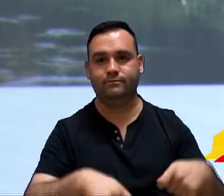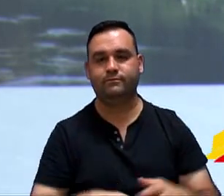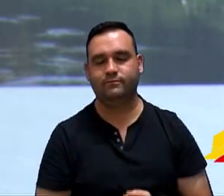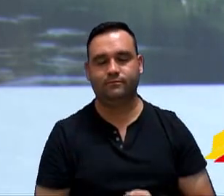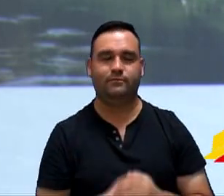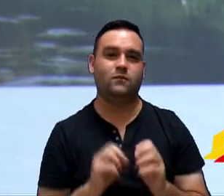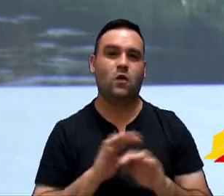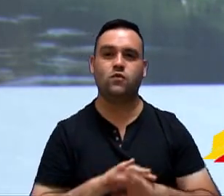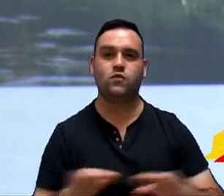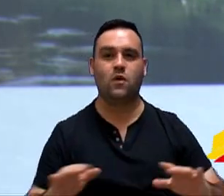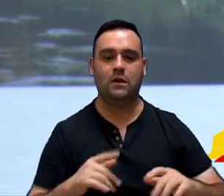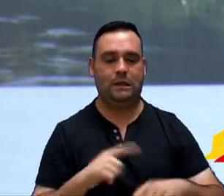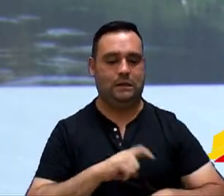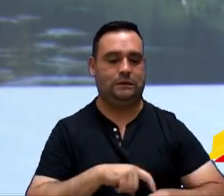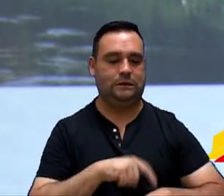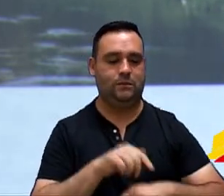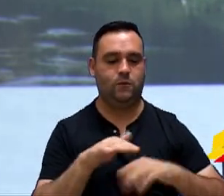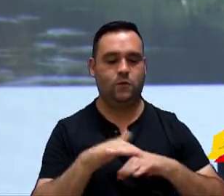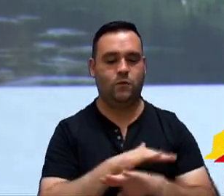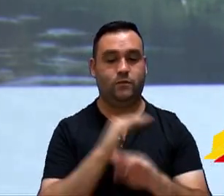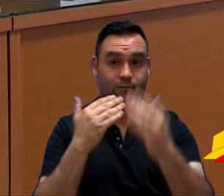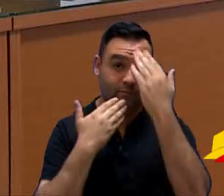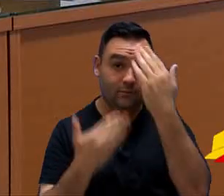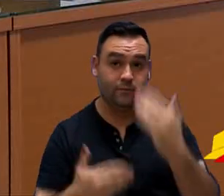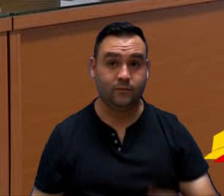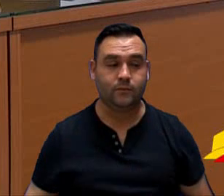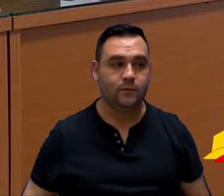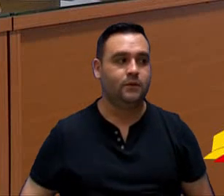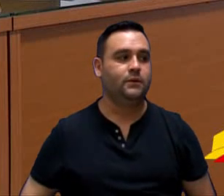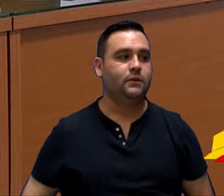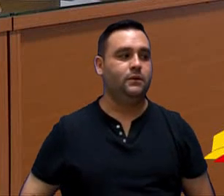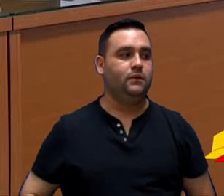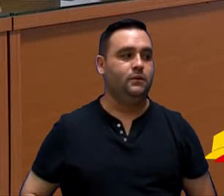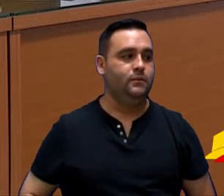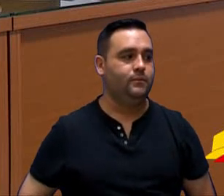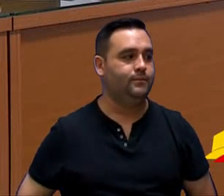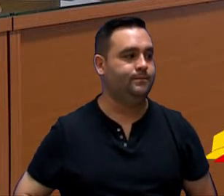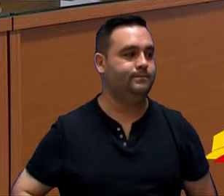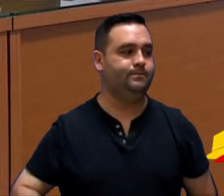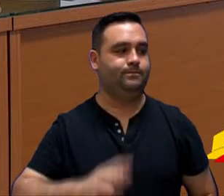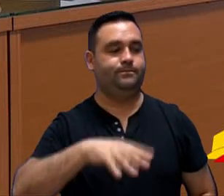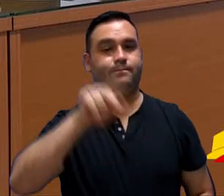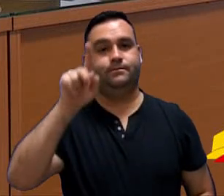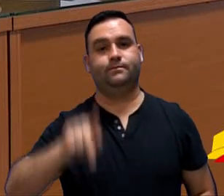presidente, é isso. Eu reservo o meu tempo. Muito obrigado. Senhor presidente.